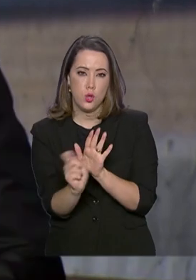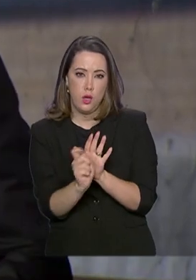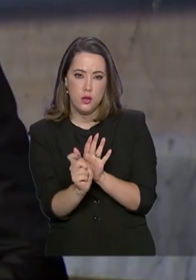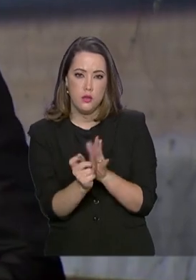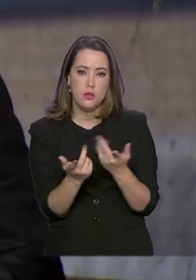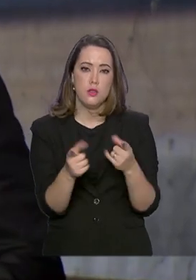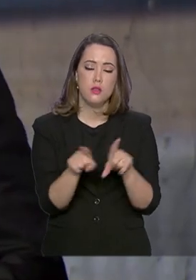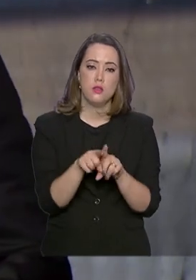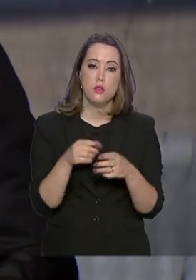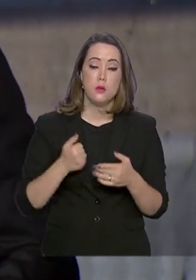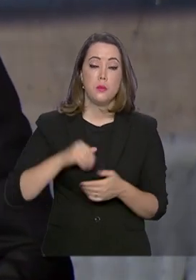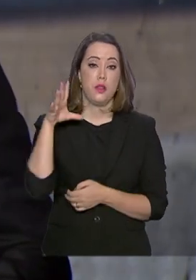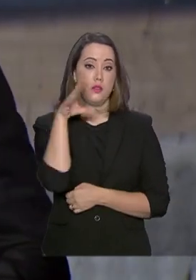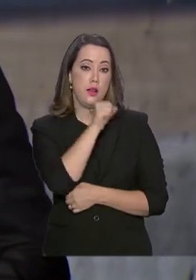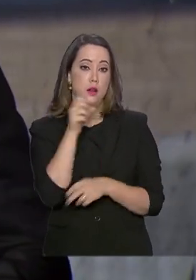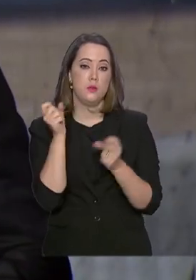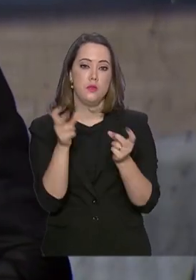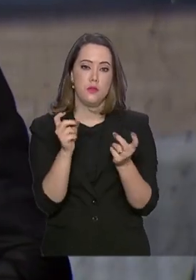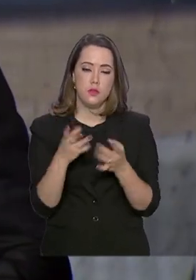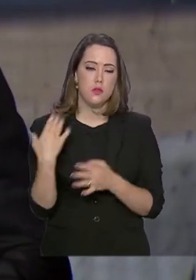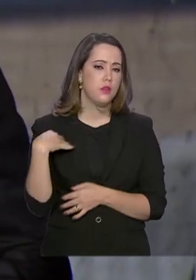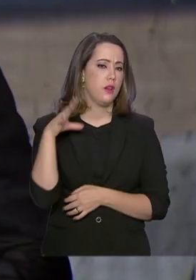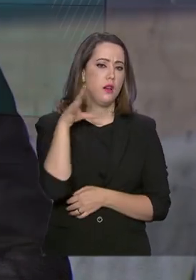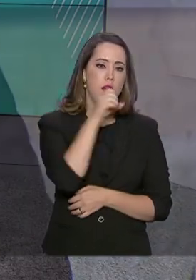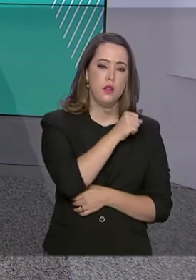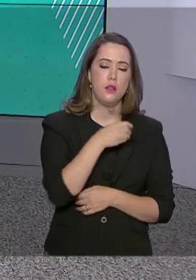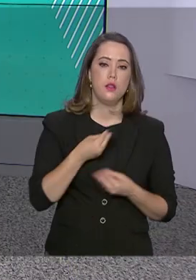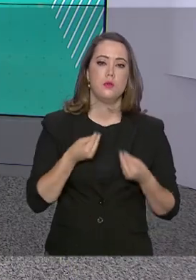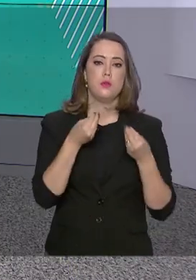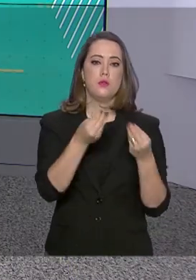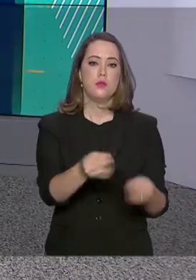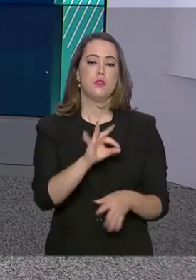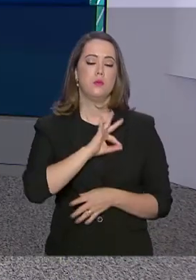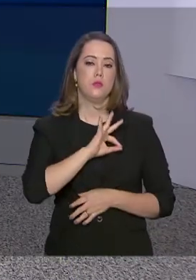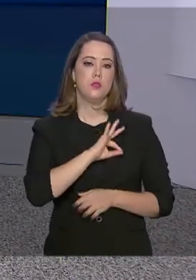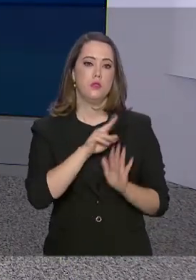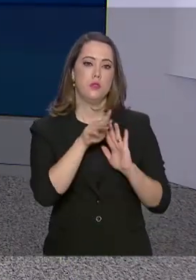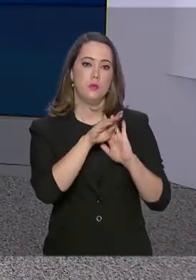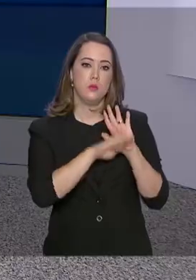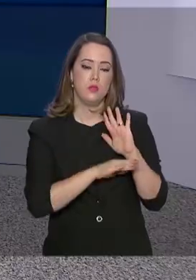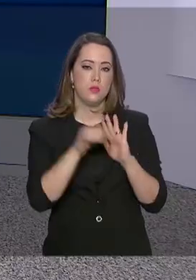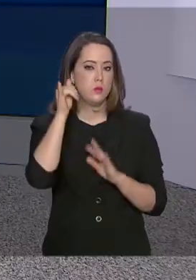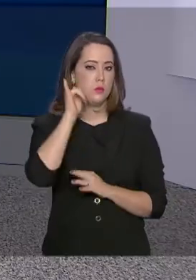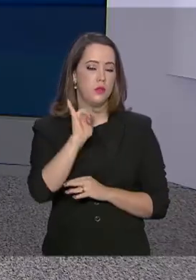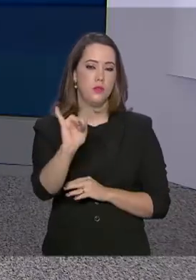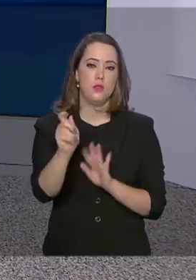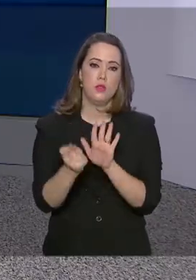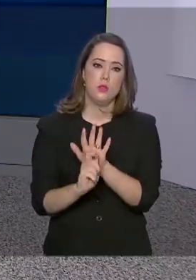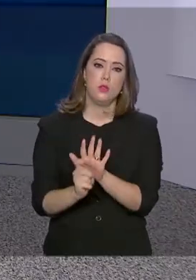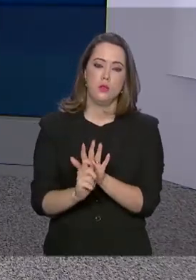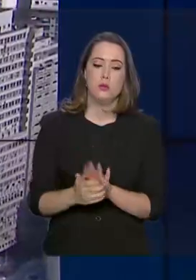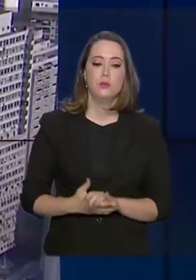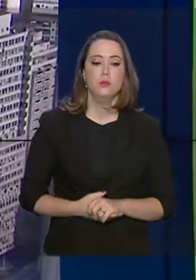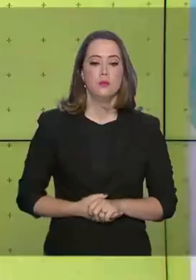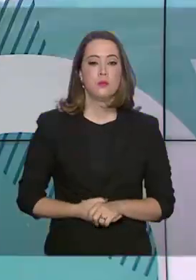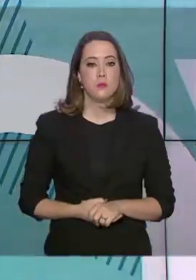e permitem que o dinheiro seja enviado de imediato às polícias e a projetos de prevenção às drogas.